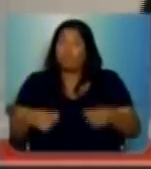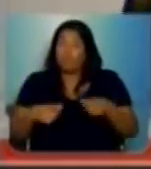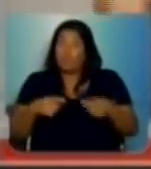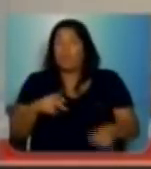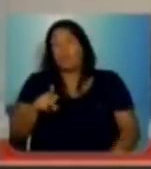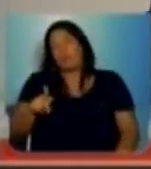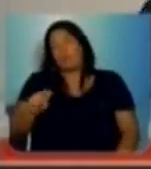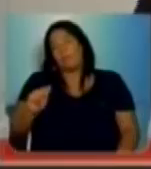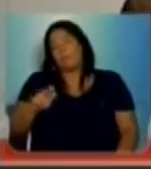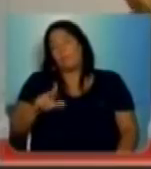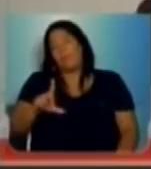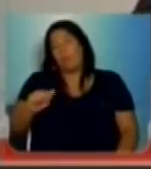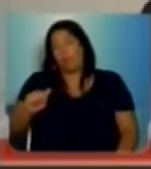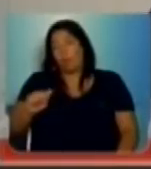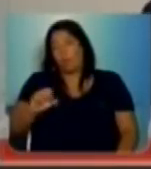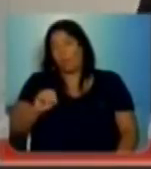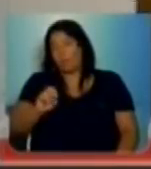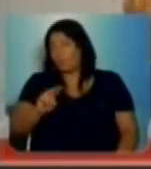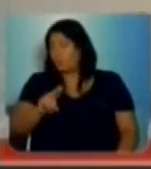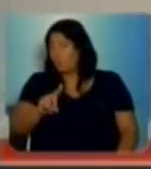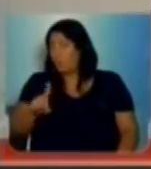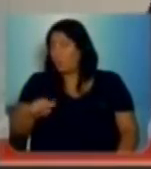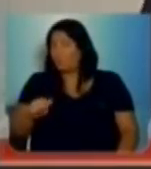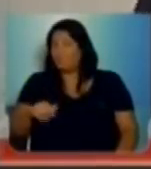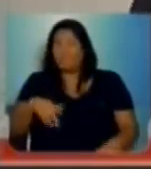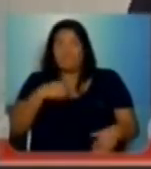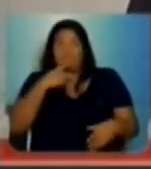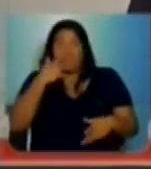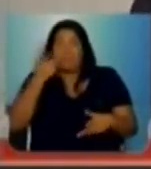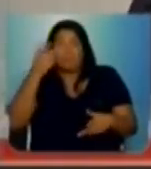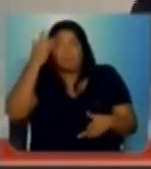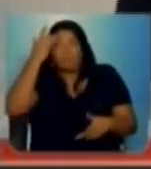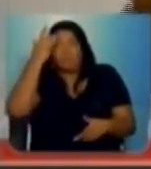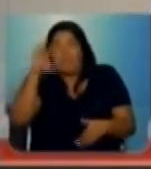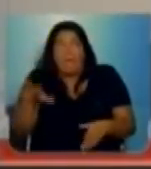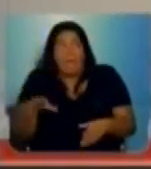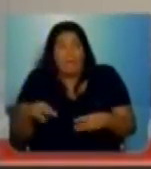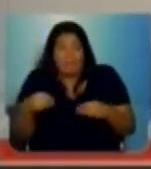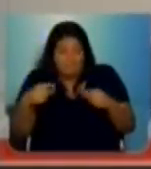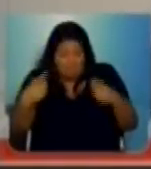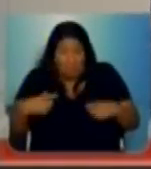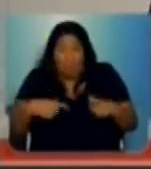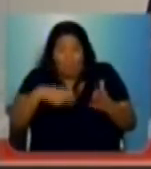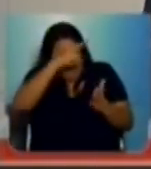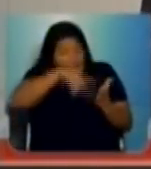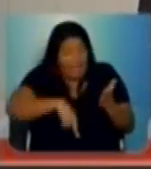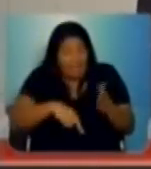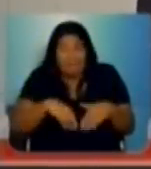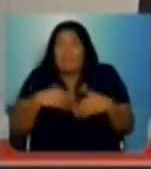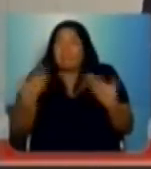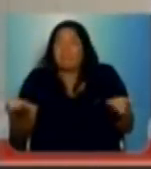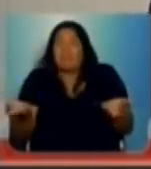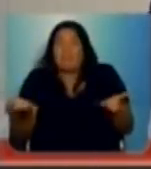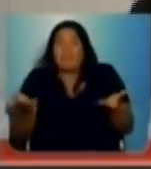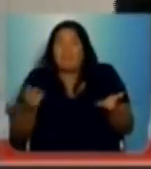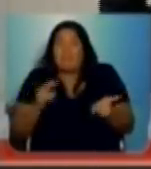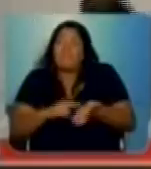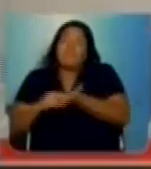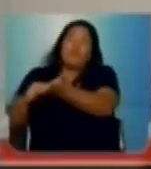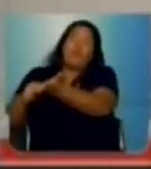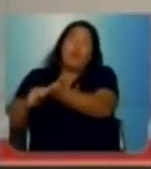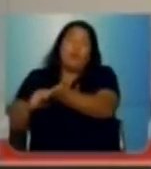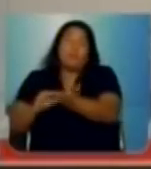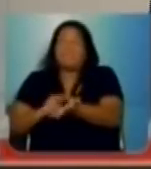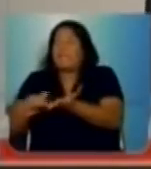das ETEX e FATECs, não sabe onde o projeto de lei, a minuta do projeto, está tramitando. Se está na